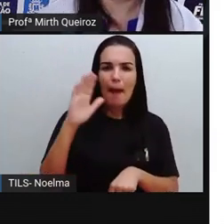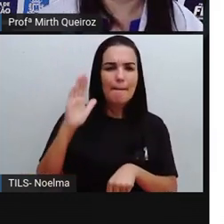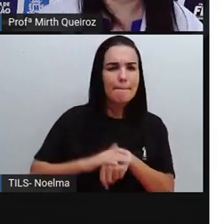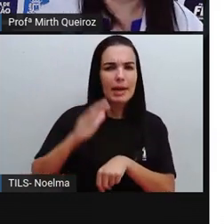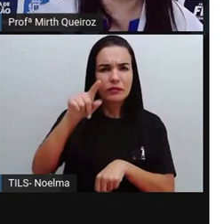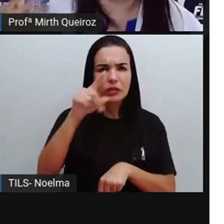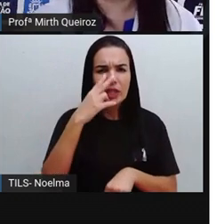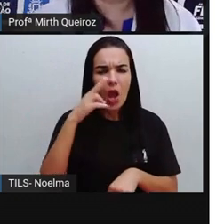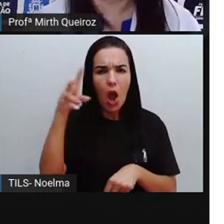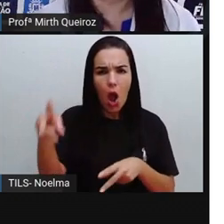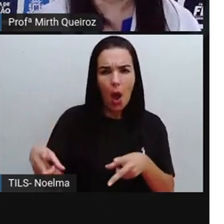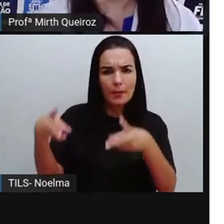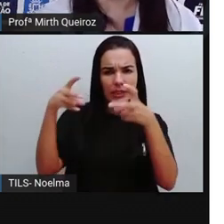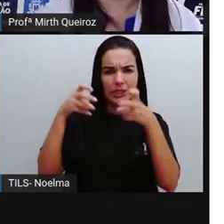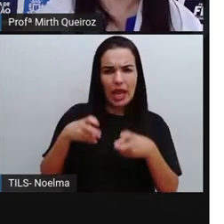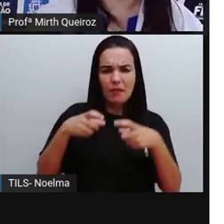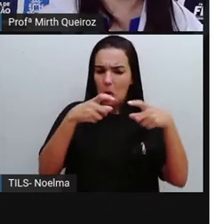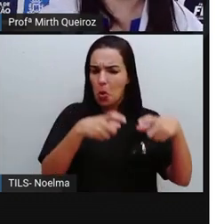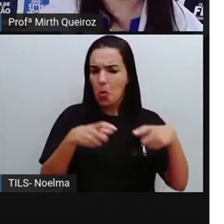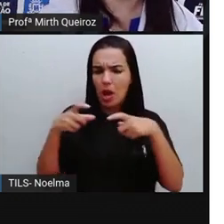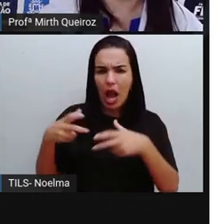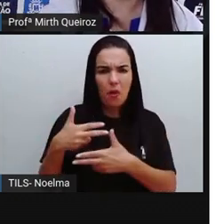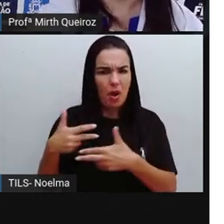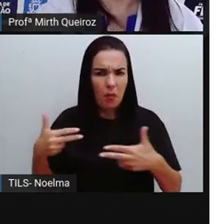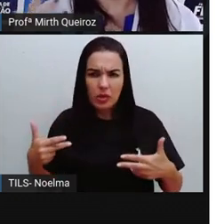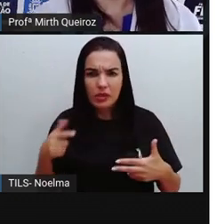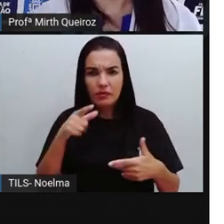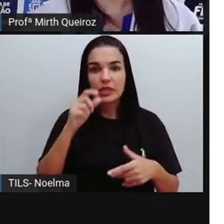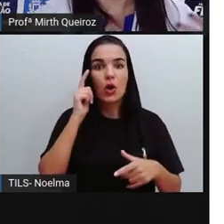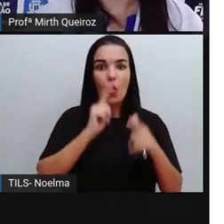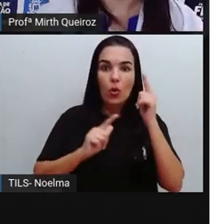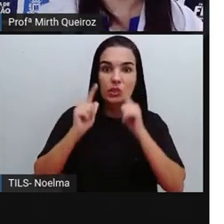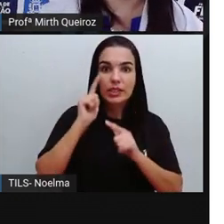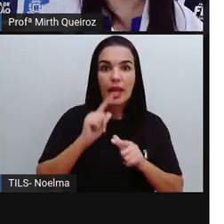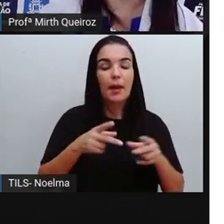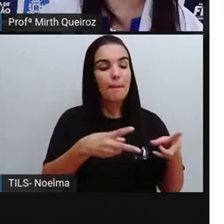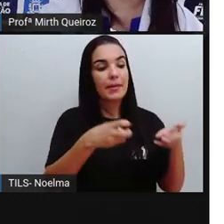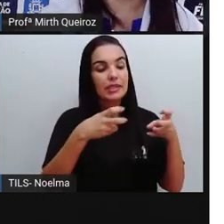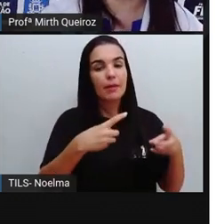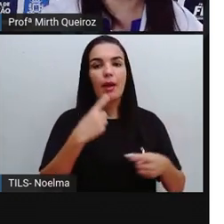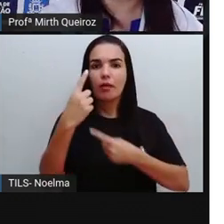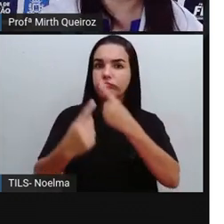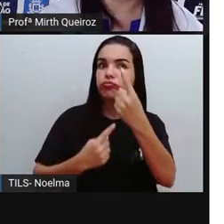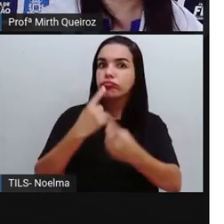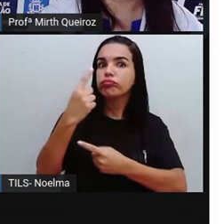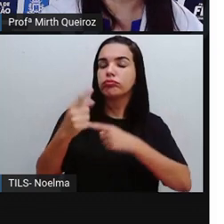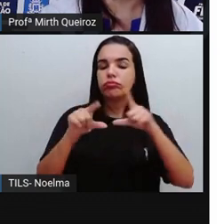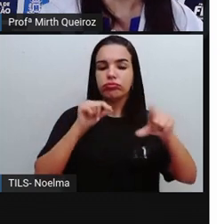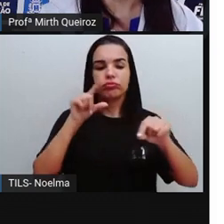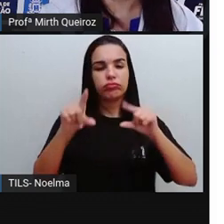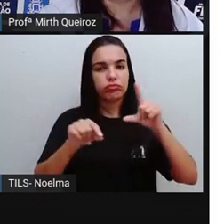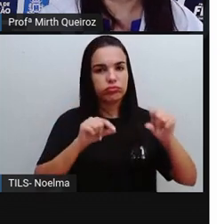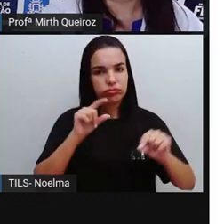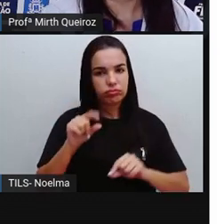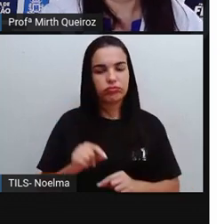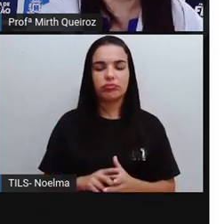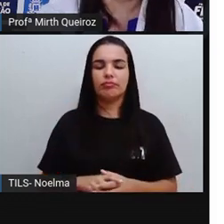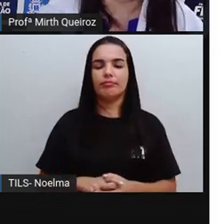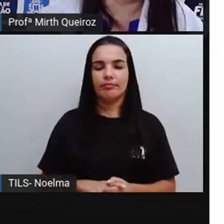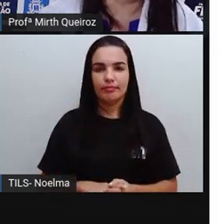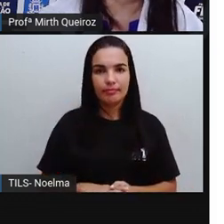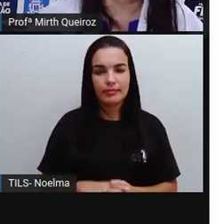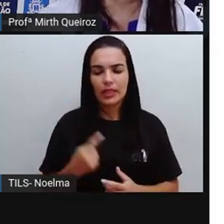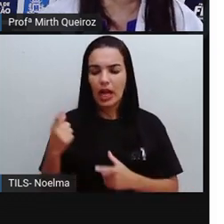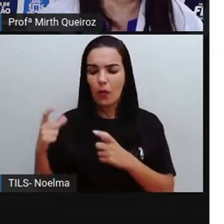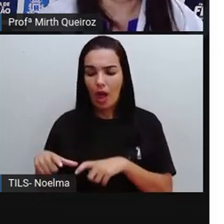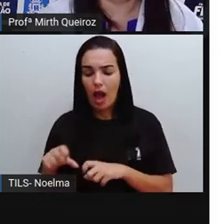lugar ou alguma coisa, mais a gente consegue perceber alguns detalhes ali sobre este